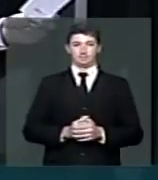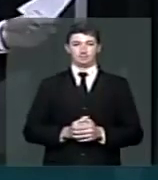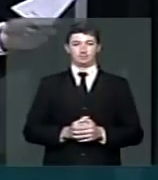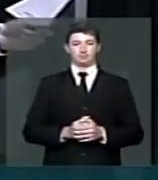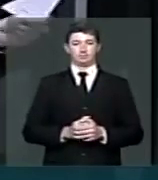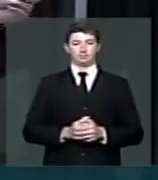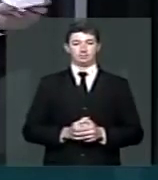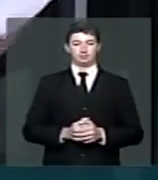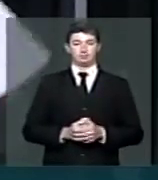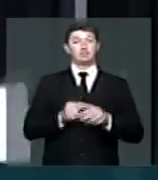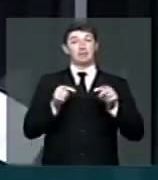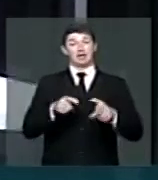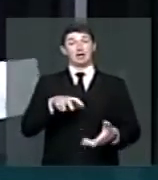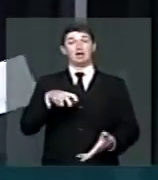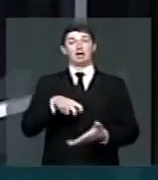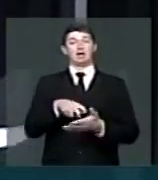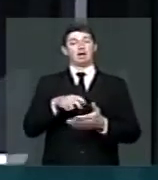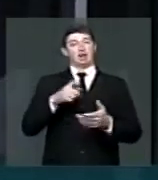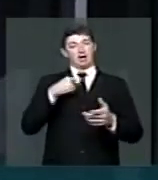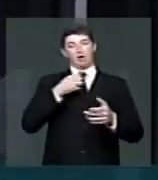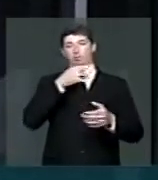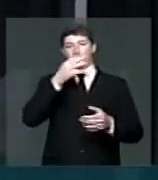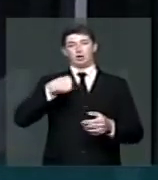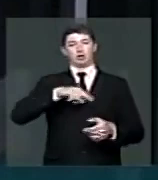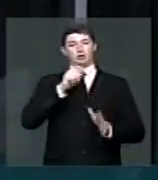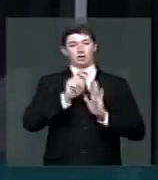Esta é a posição do senhor relator, presidente.